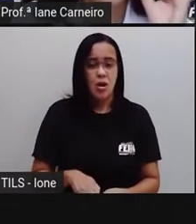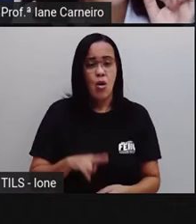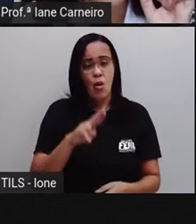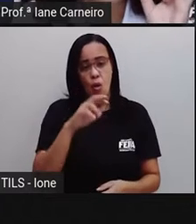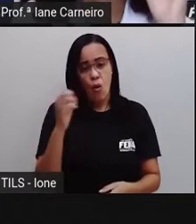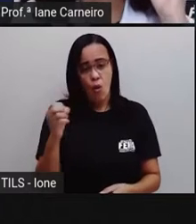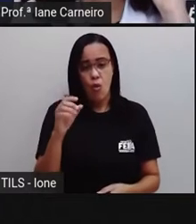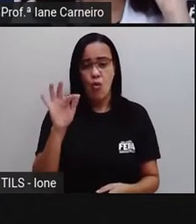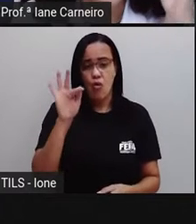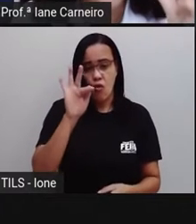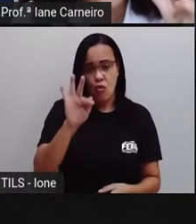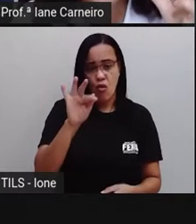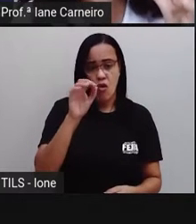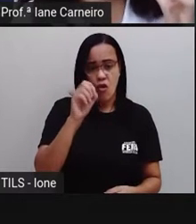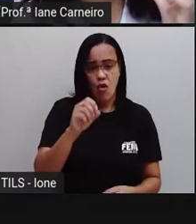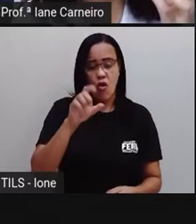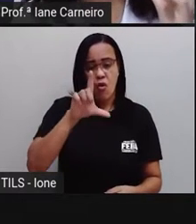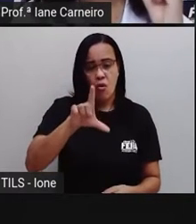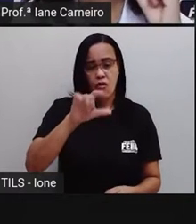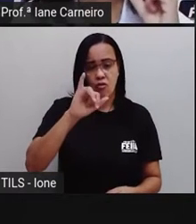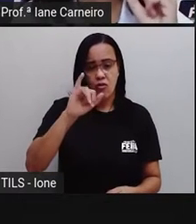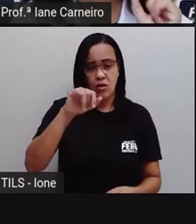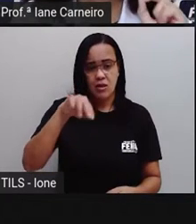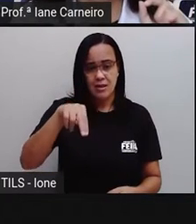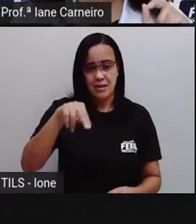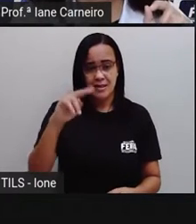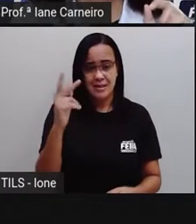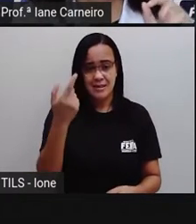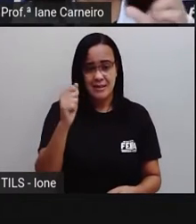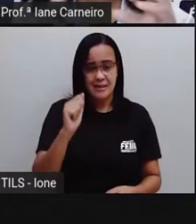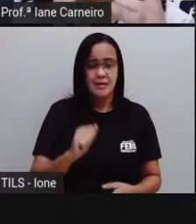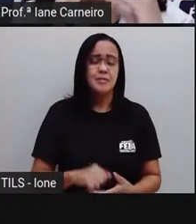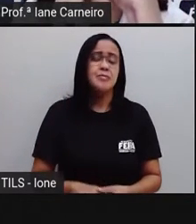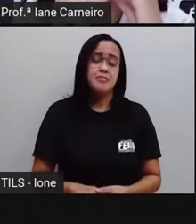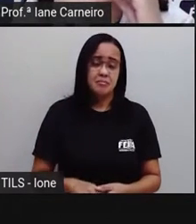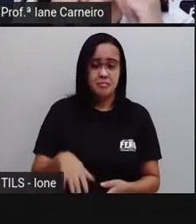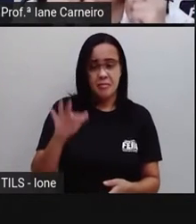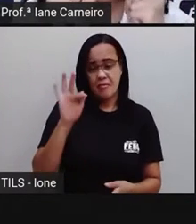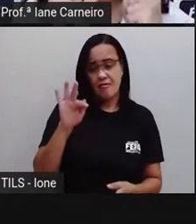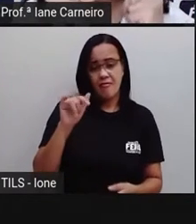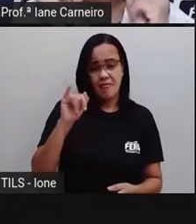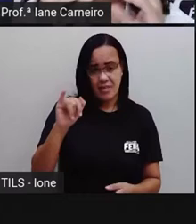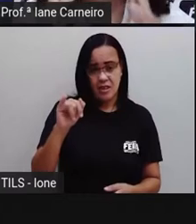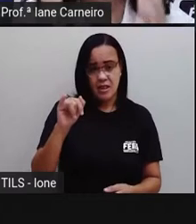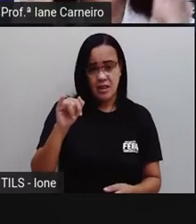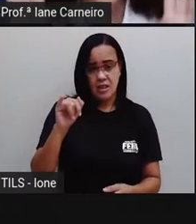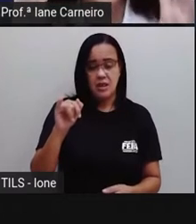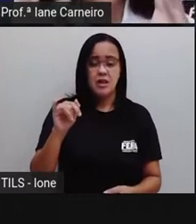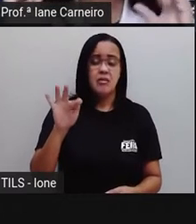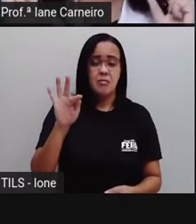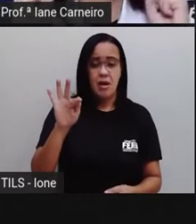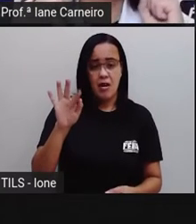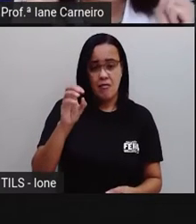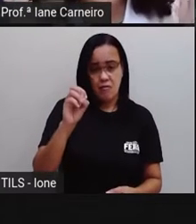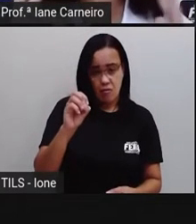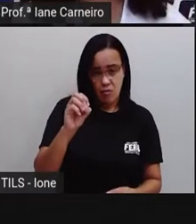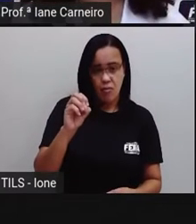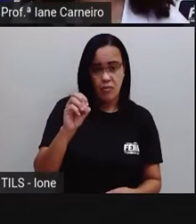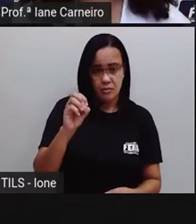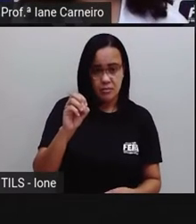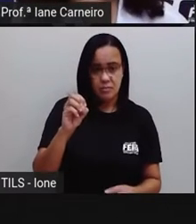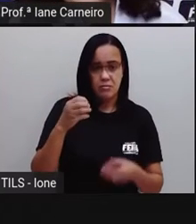como é o Fó, Fó, né? Diferente do Fí, o Fí a gente fecha mais a boca, né? O Fó a gente